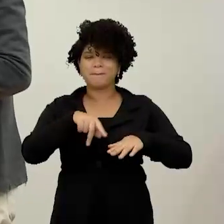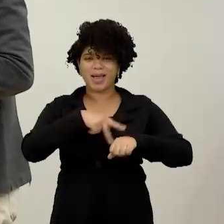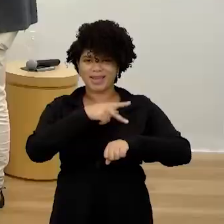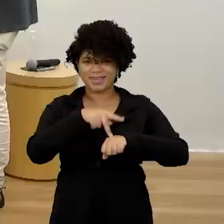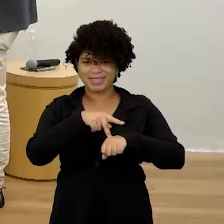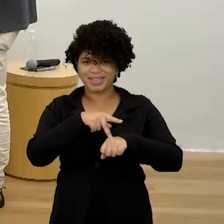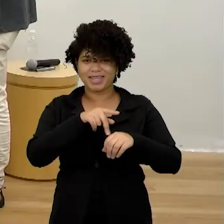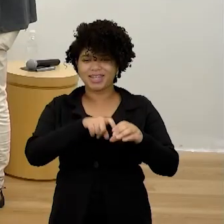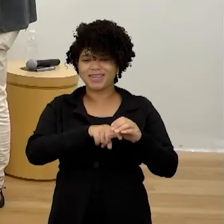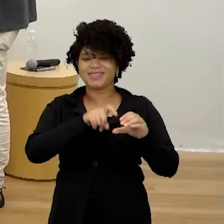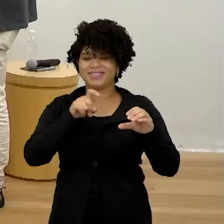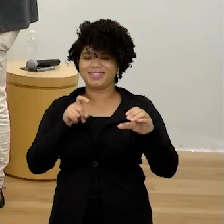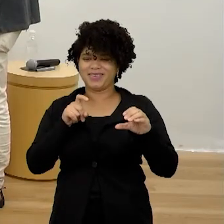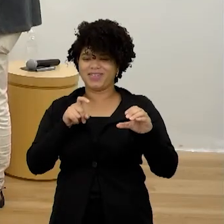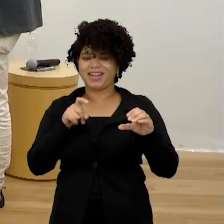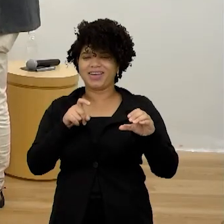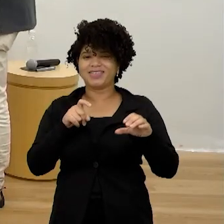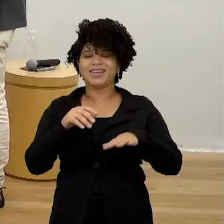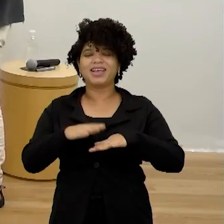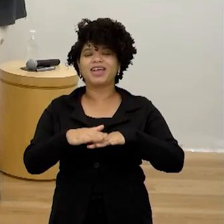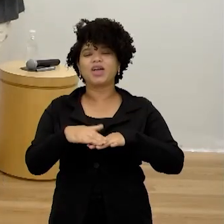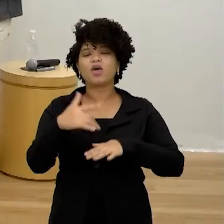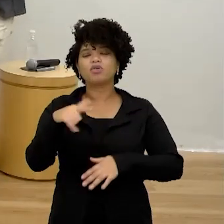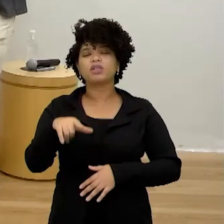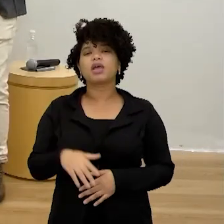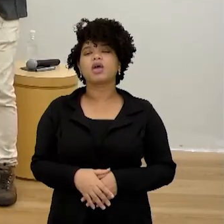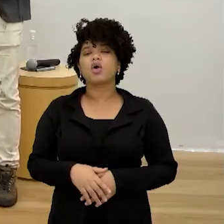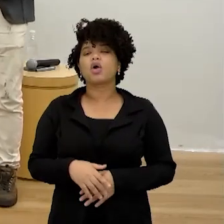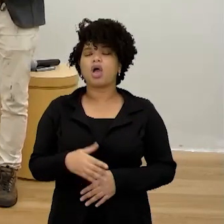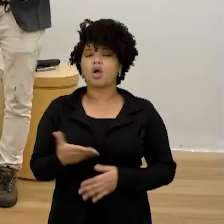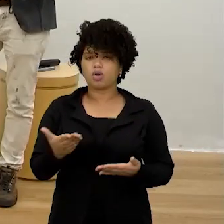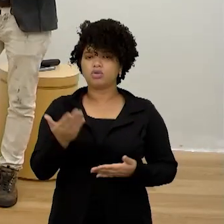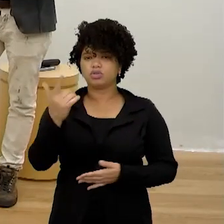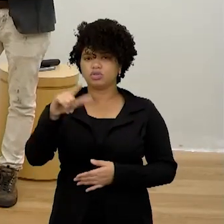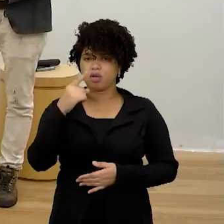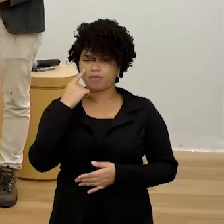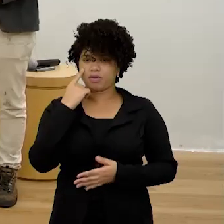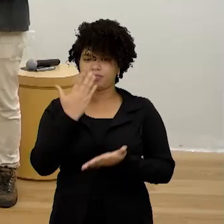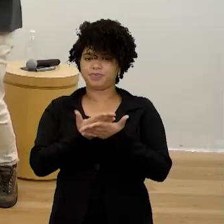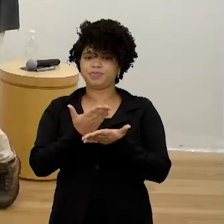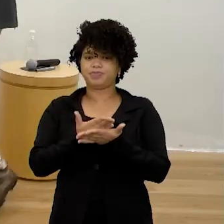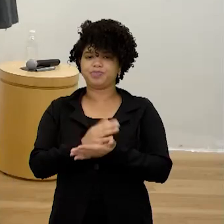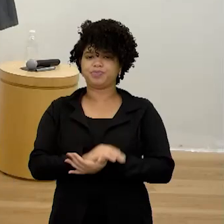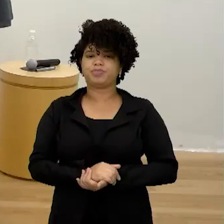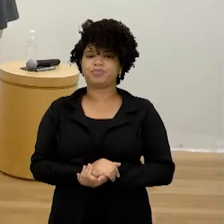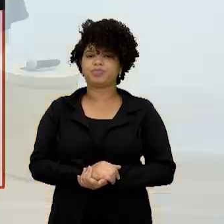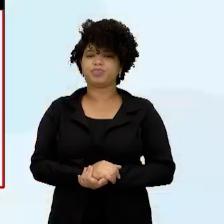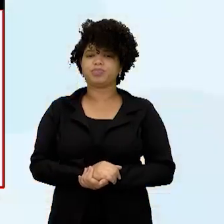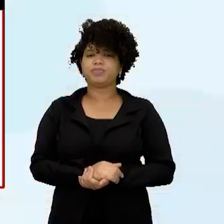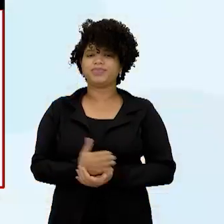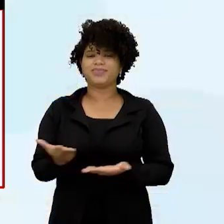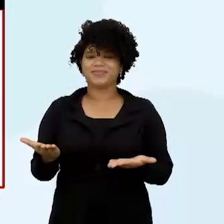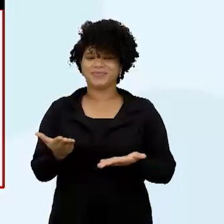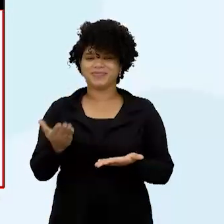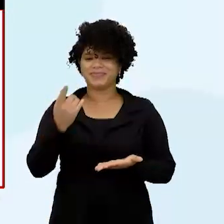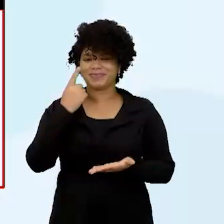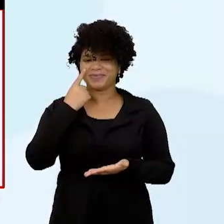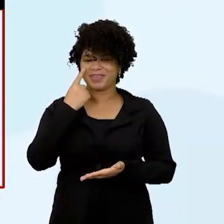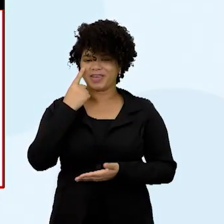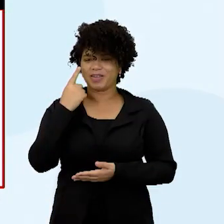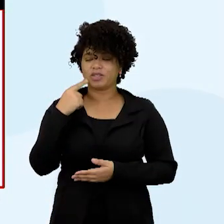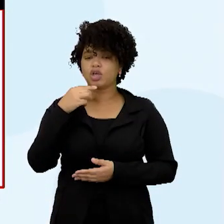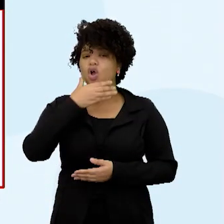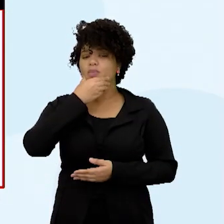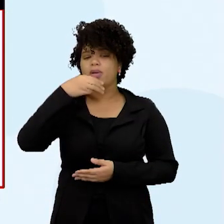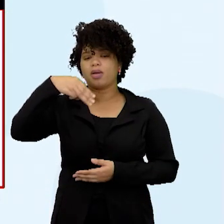reconhece a outra. Caramba. Muito bem. Vamos continuar aqui com a aula. Olha lá. O